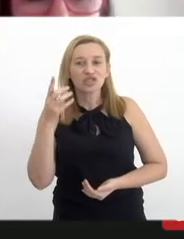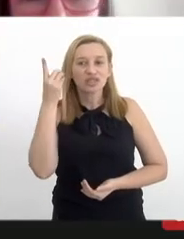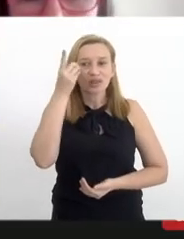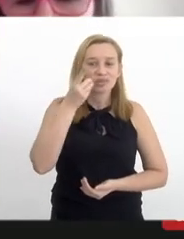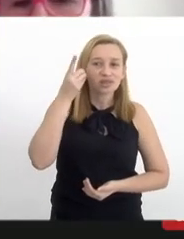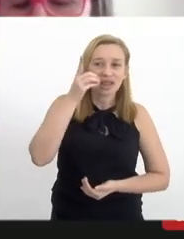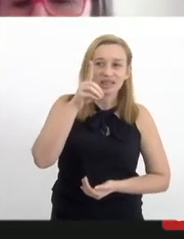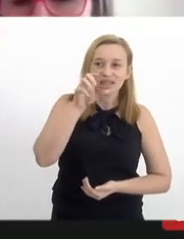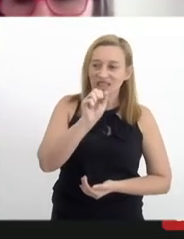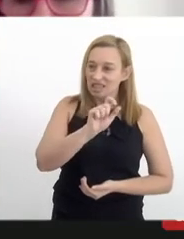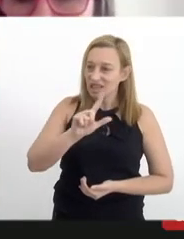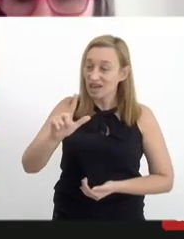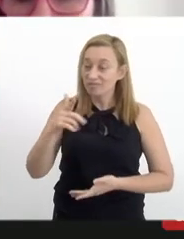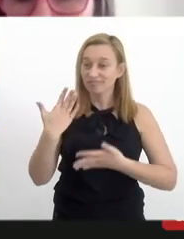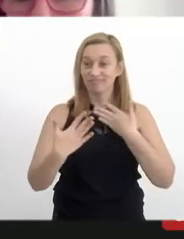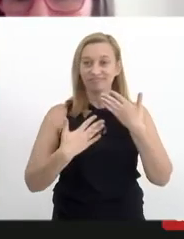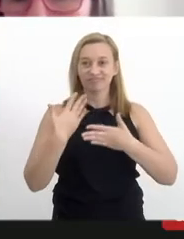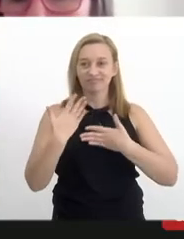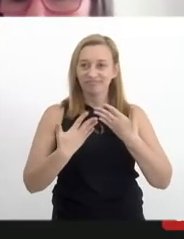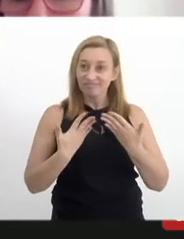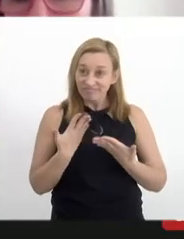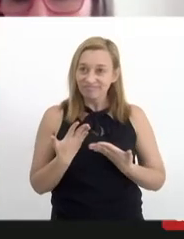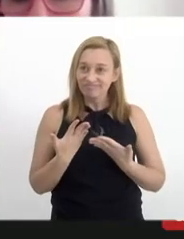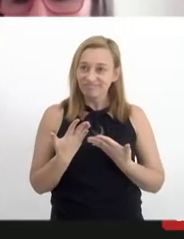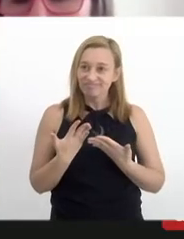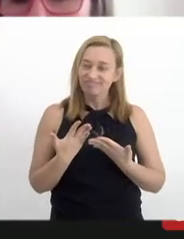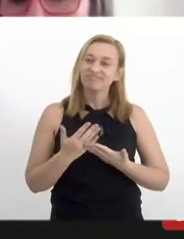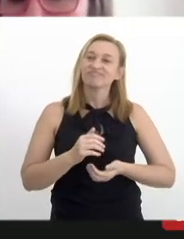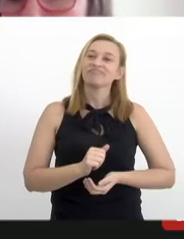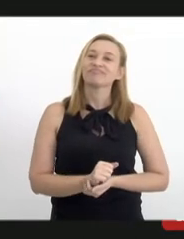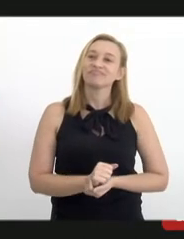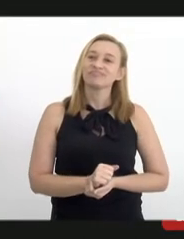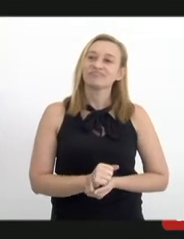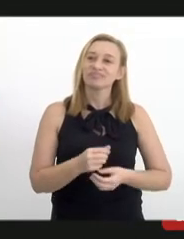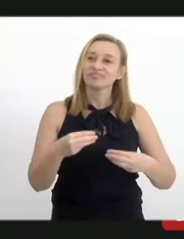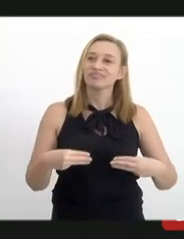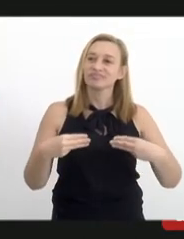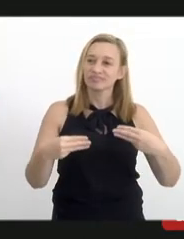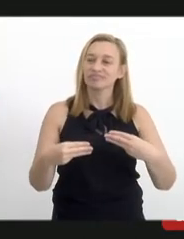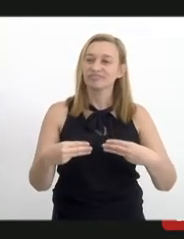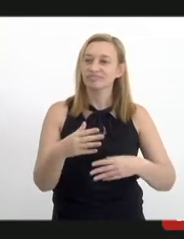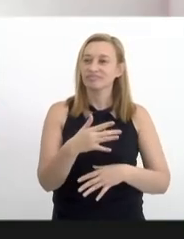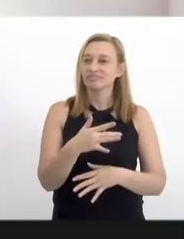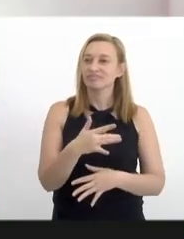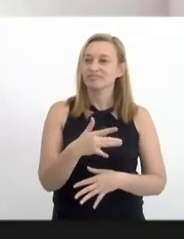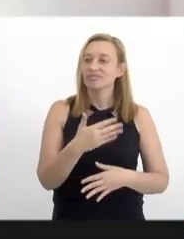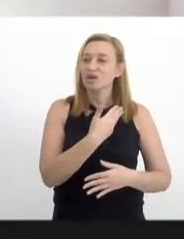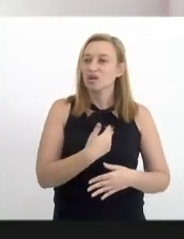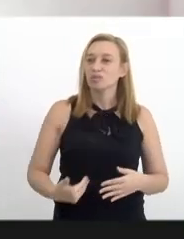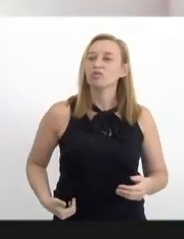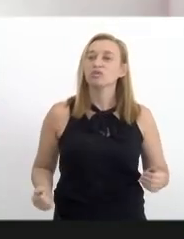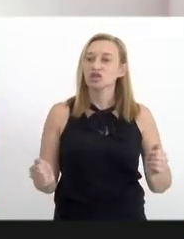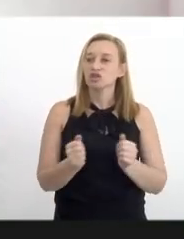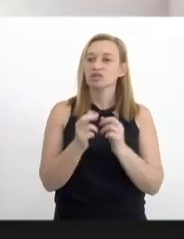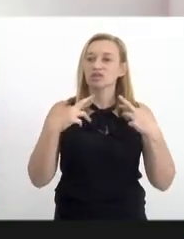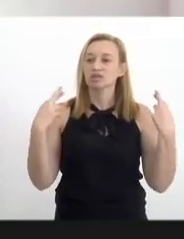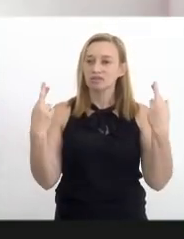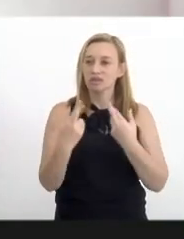Daniel. É uma satisfação enorme como integrante do Ministério Público estar nessa audiência pública. Eu